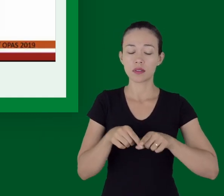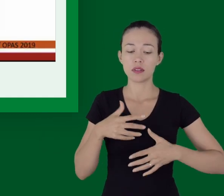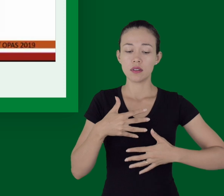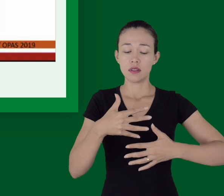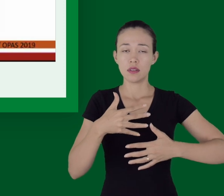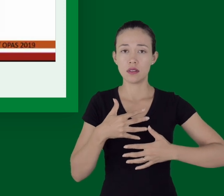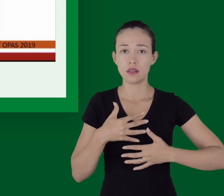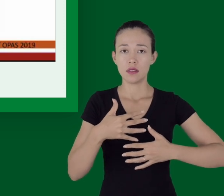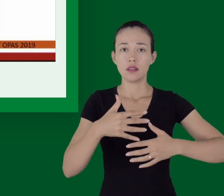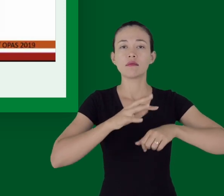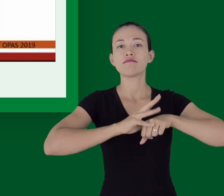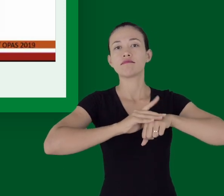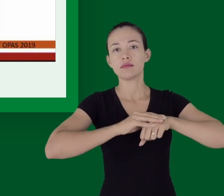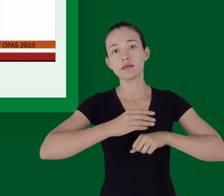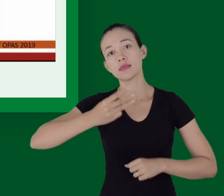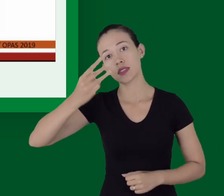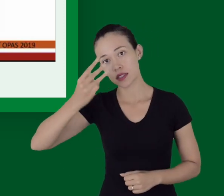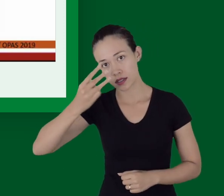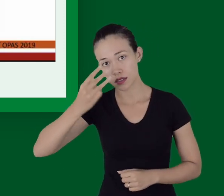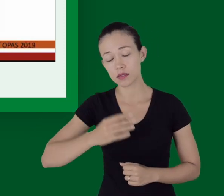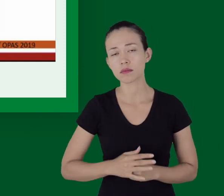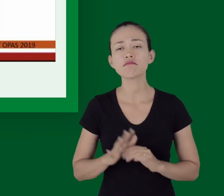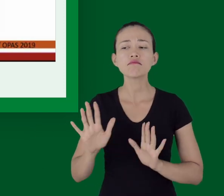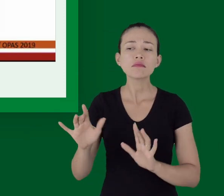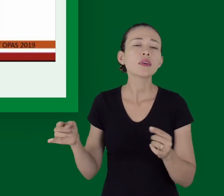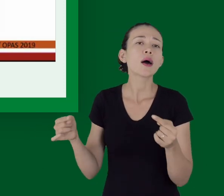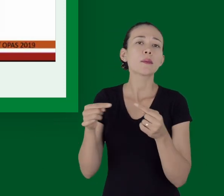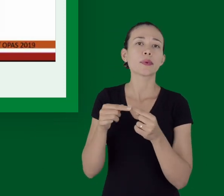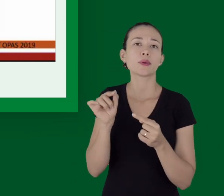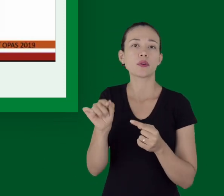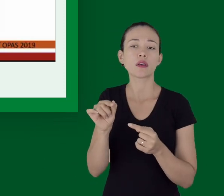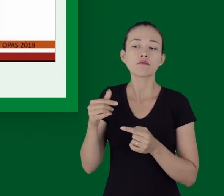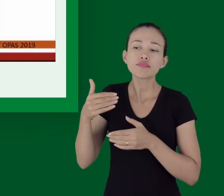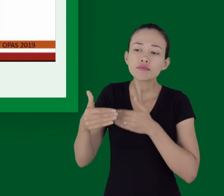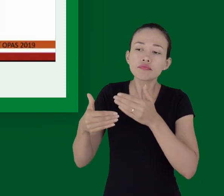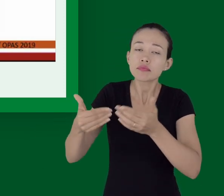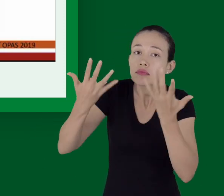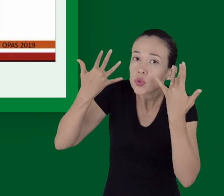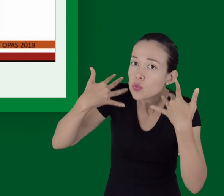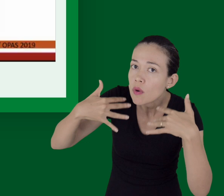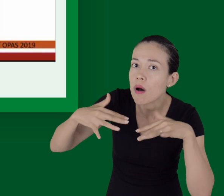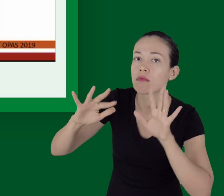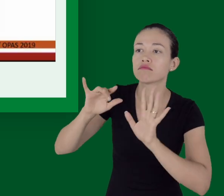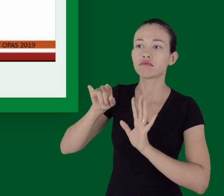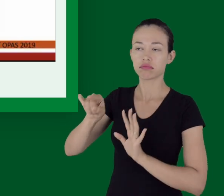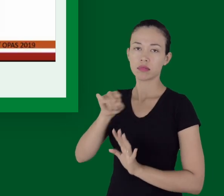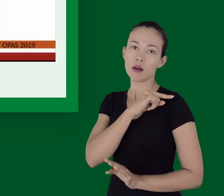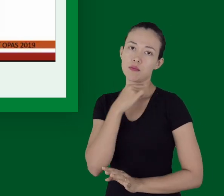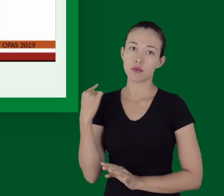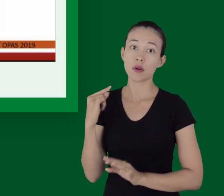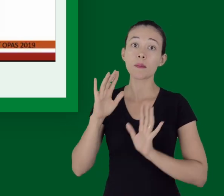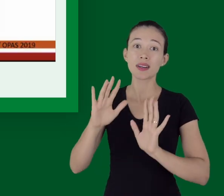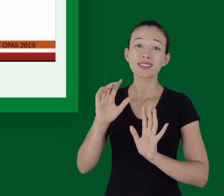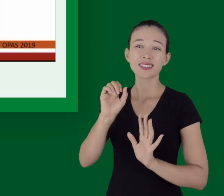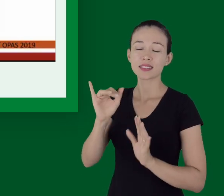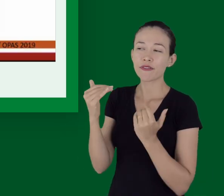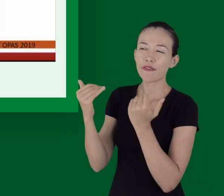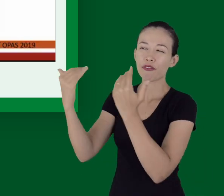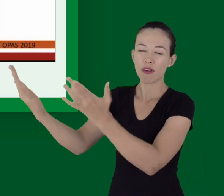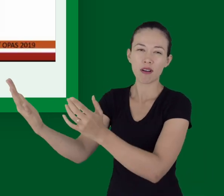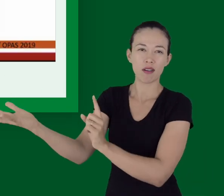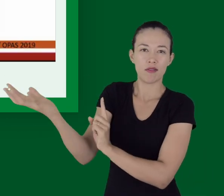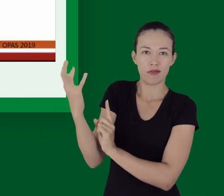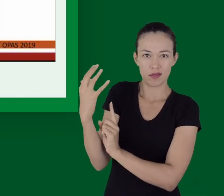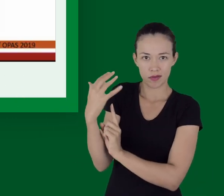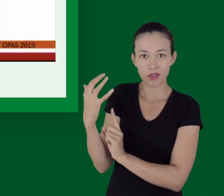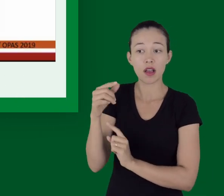terceiro. Isso considerando-se apenas as causas naturais. Se formos considerar as causas externas,